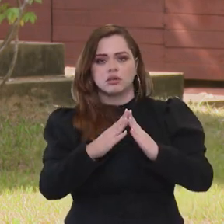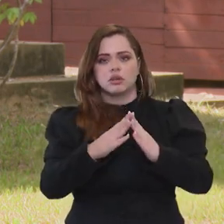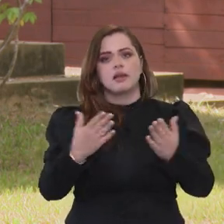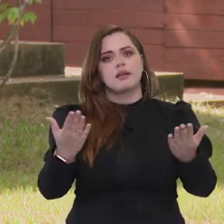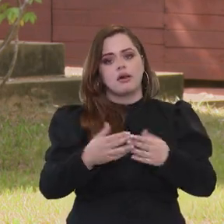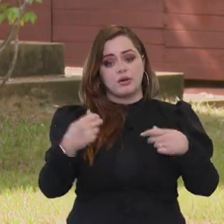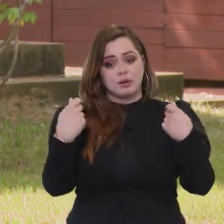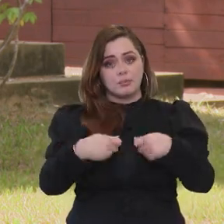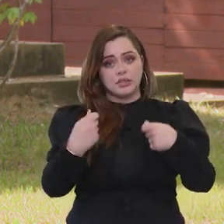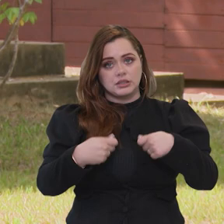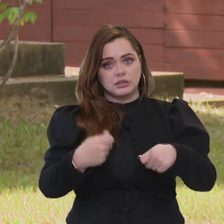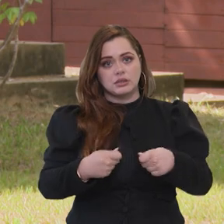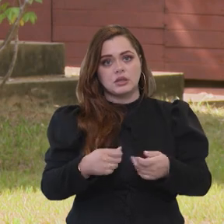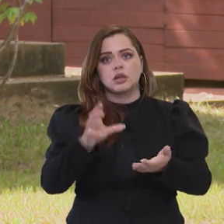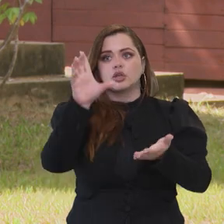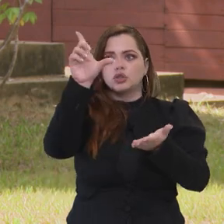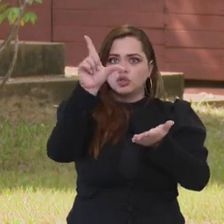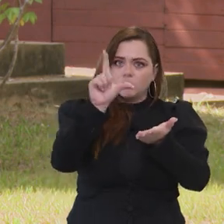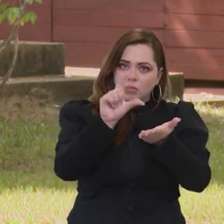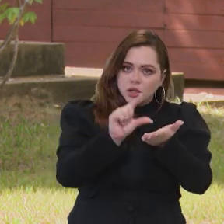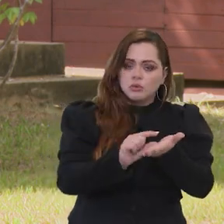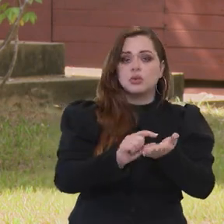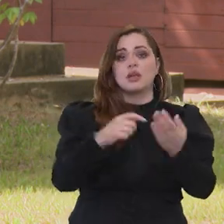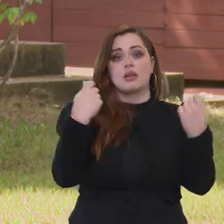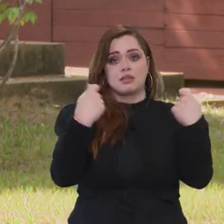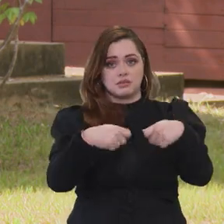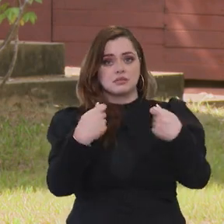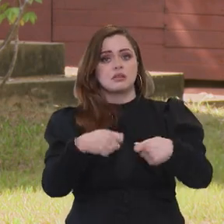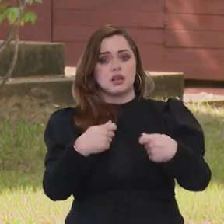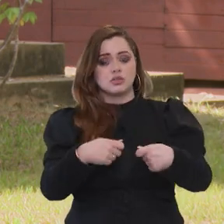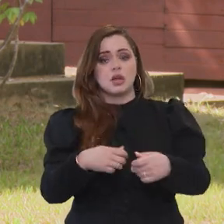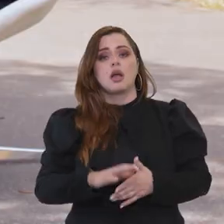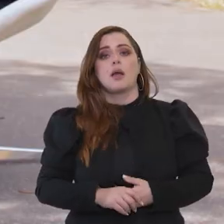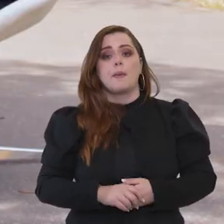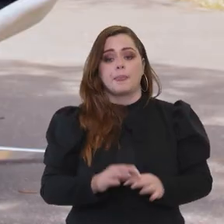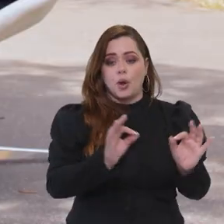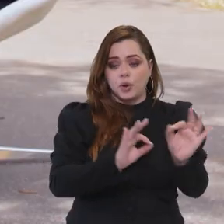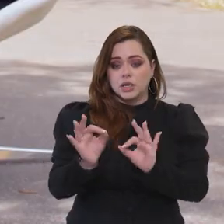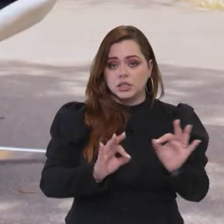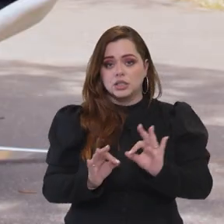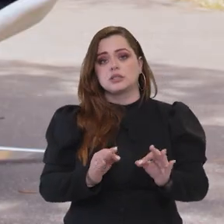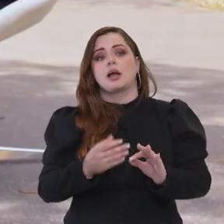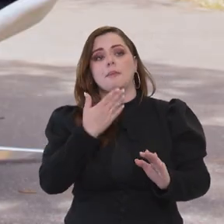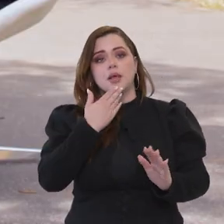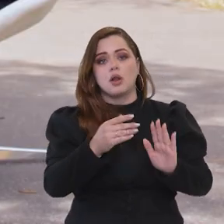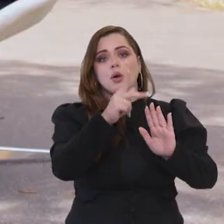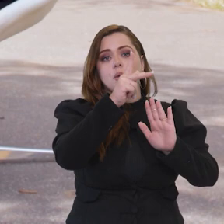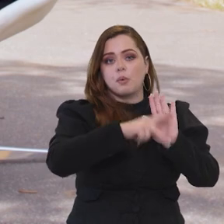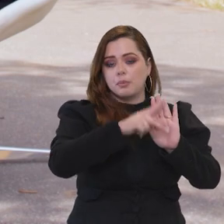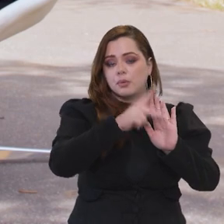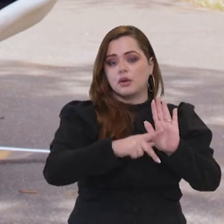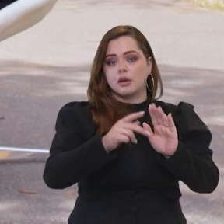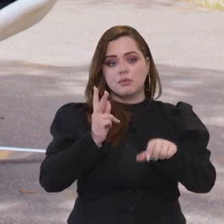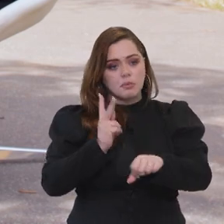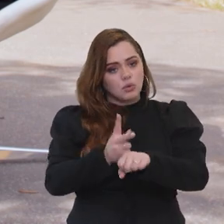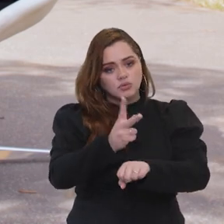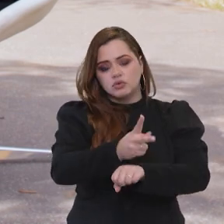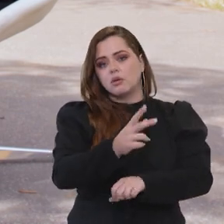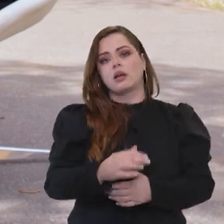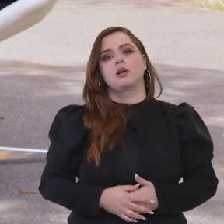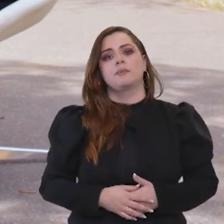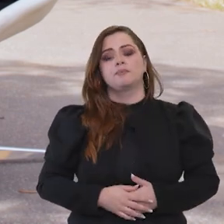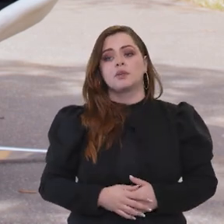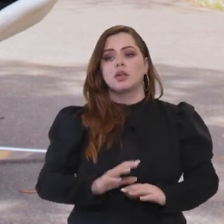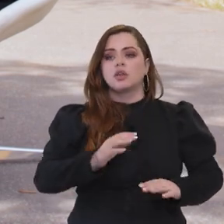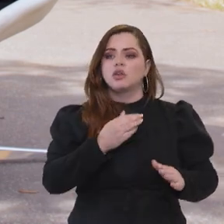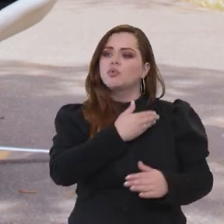enfrentamento disso, e a gente consiga reduzir, de fato, essa necessidade, a gente precisa fazer com que esse programa seja perene. E como o governo